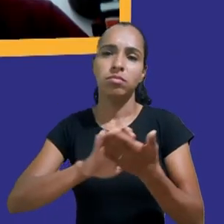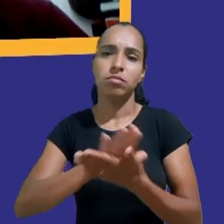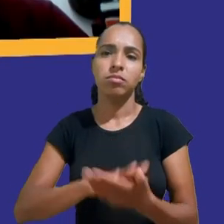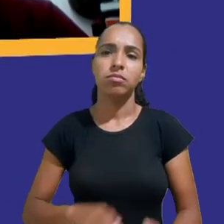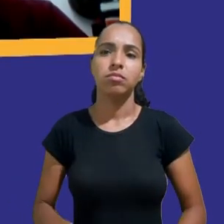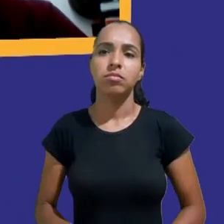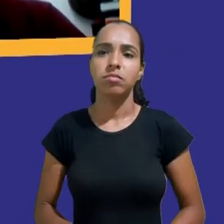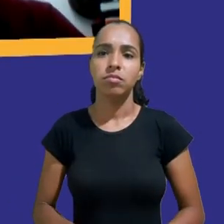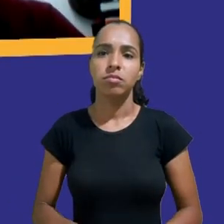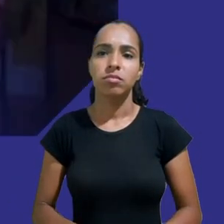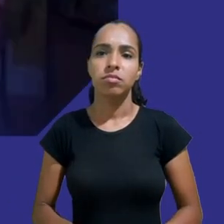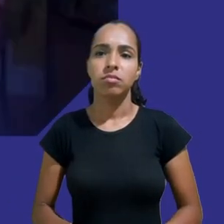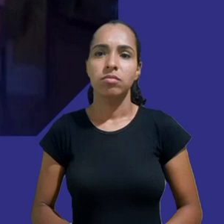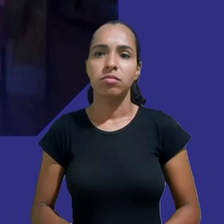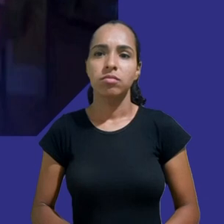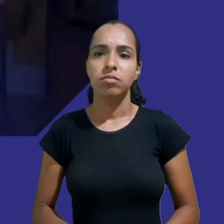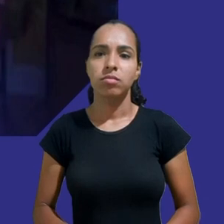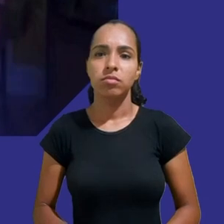sim